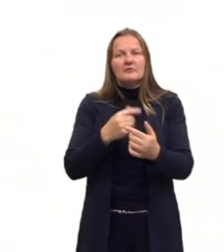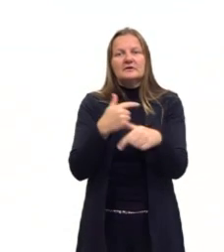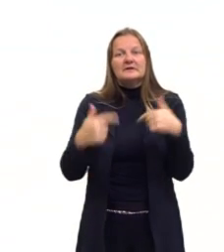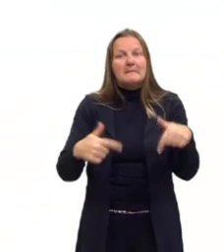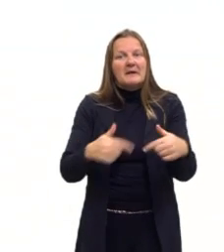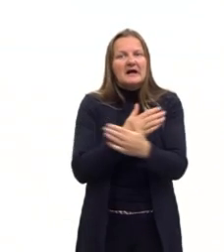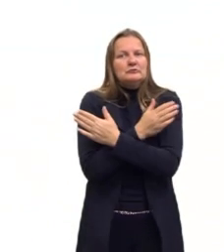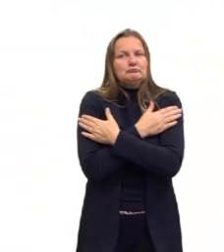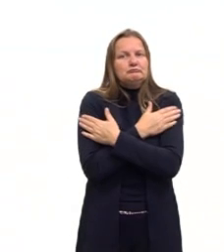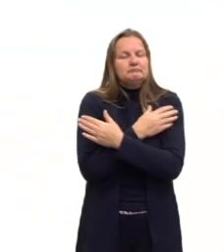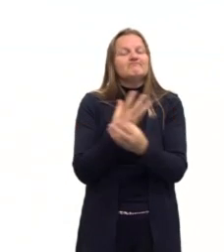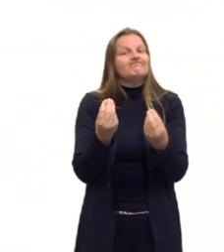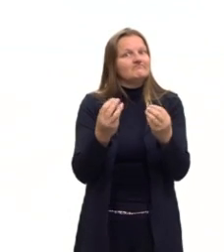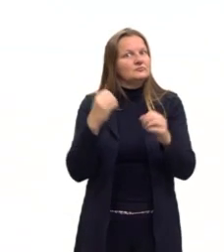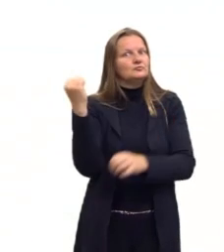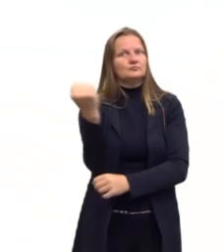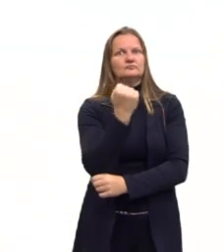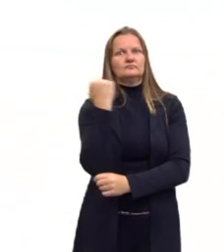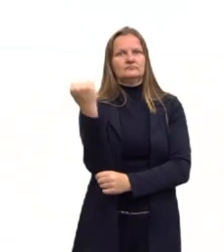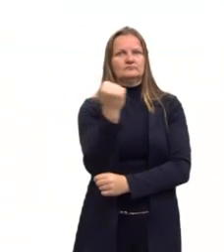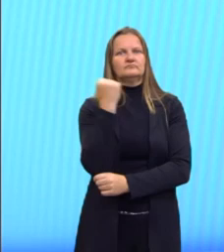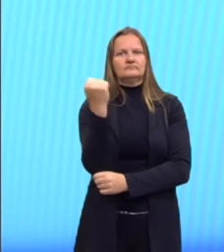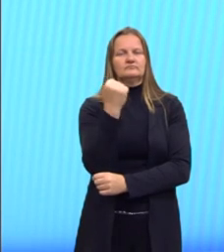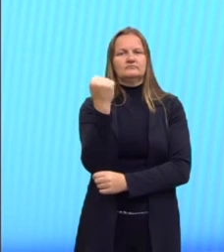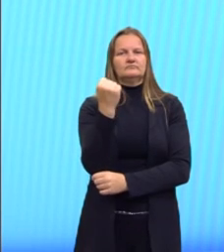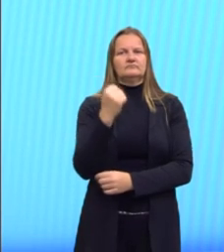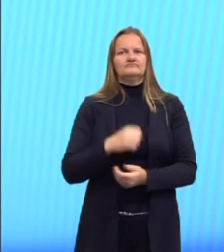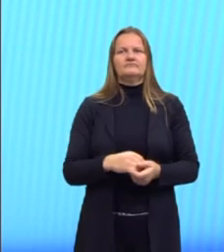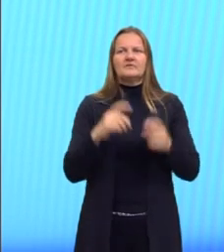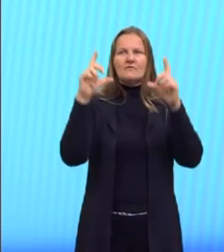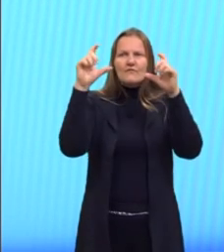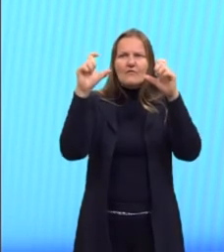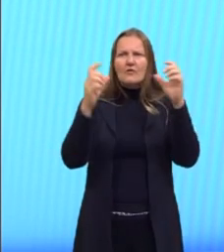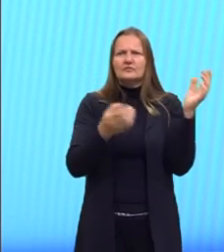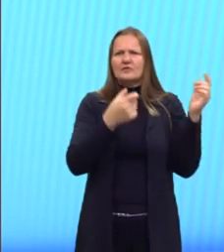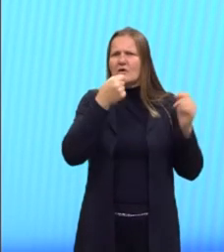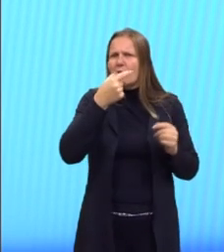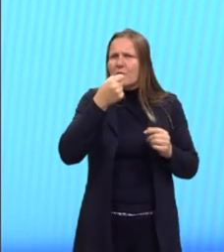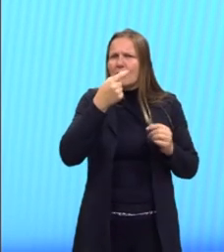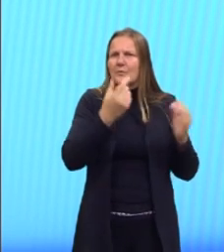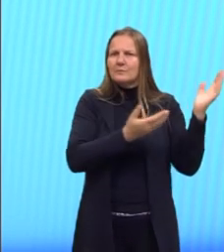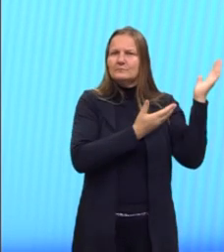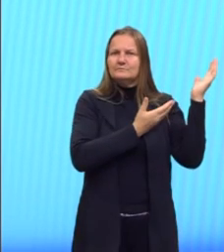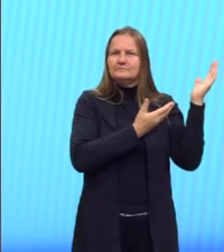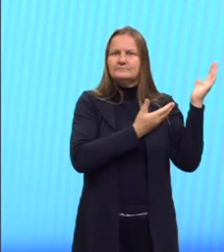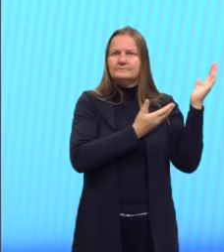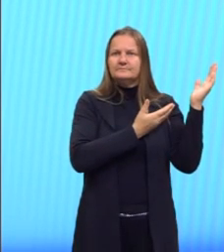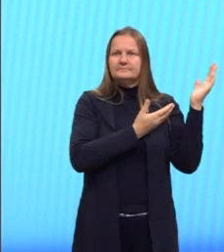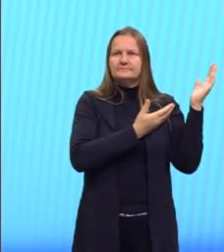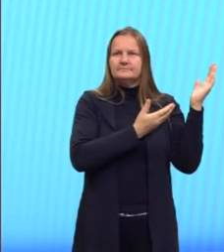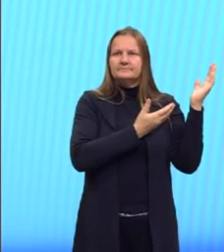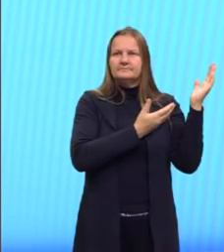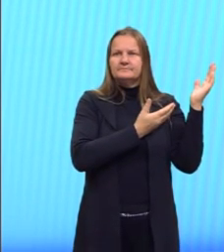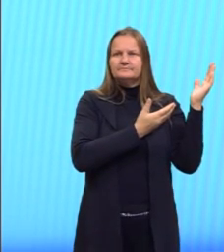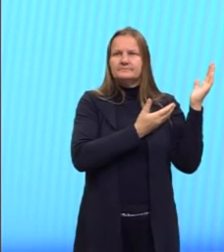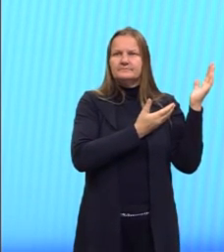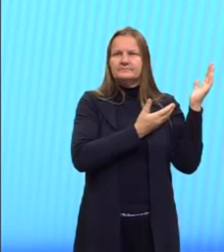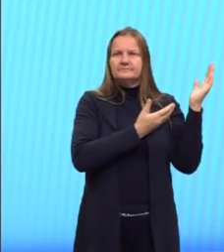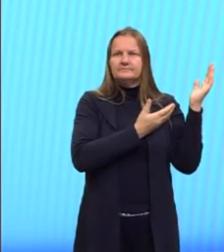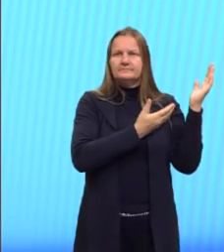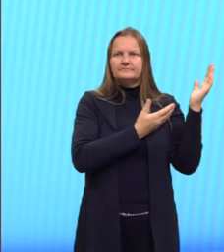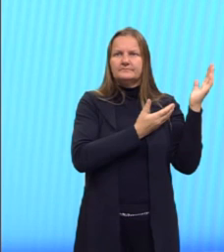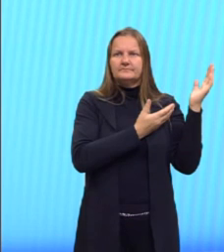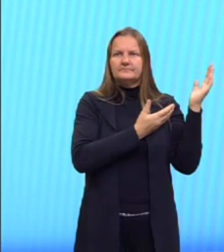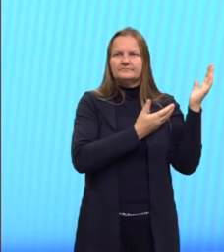isso. Tá, gurizada? Mostro aqui também para vocês uma charge aí, né, mostrando, ó, vai ter